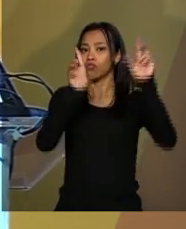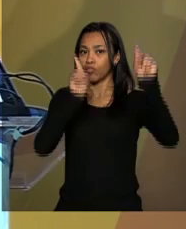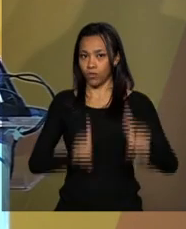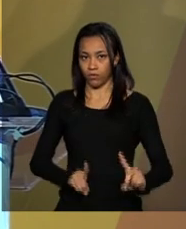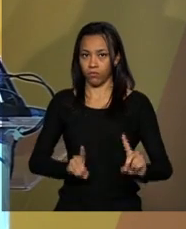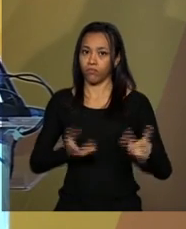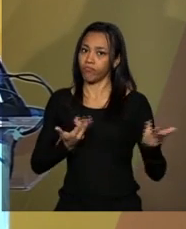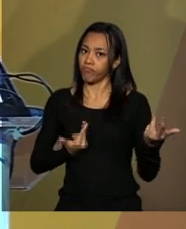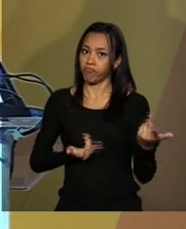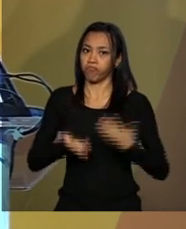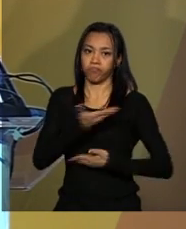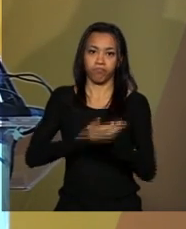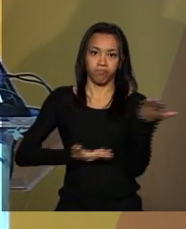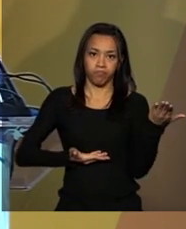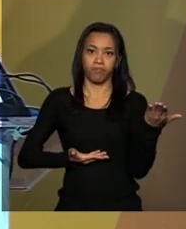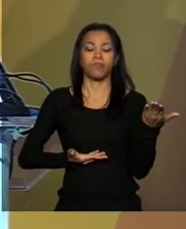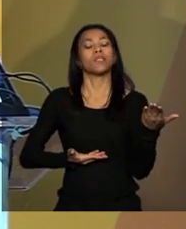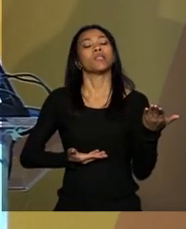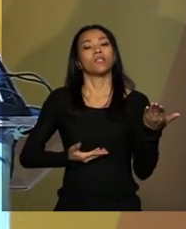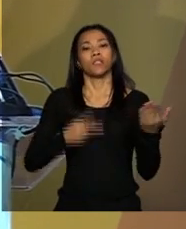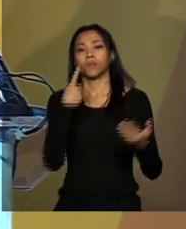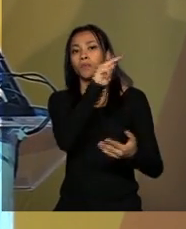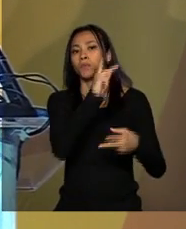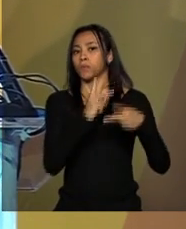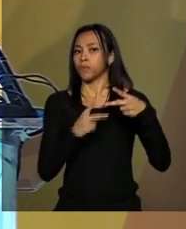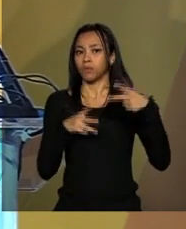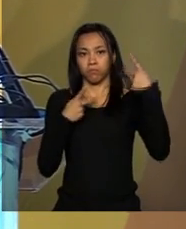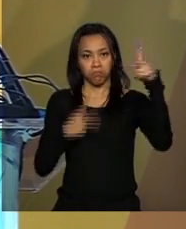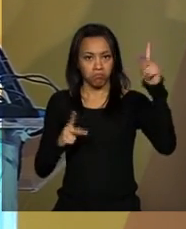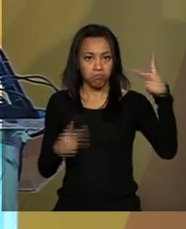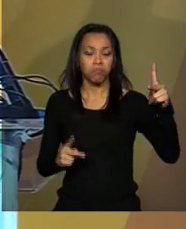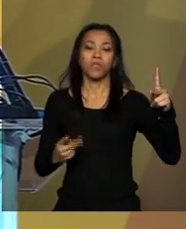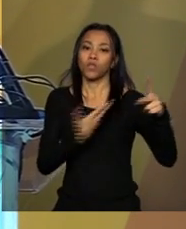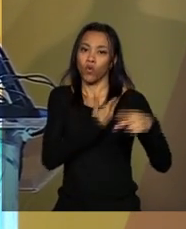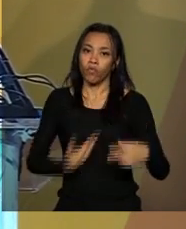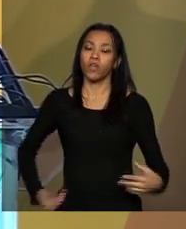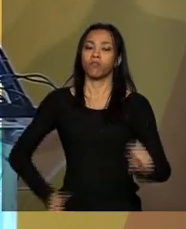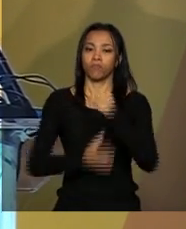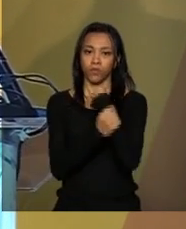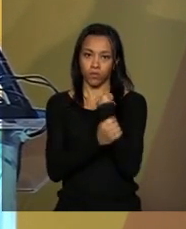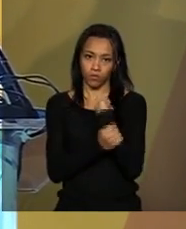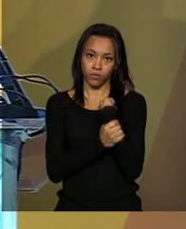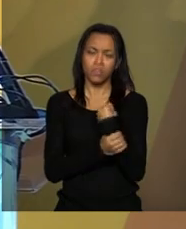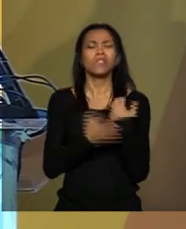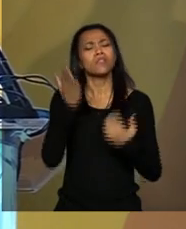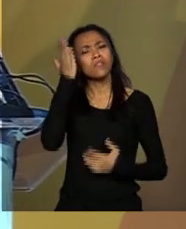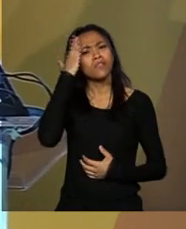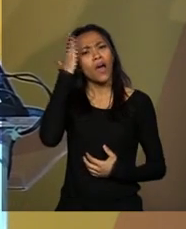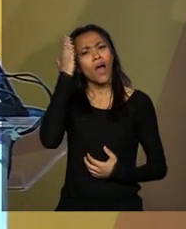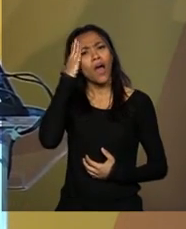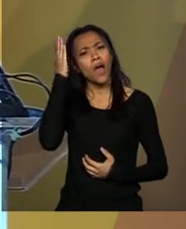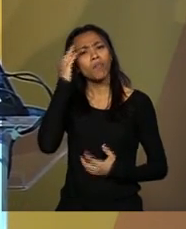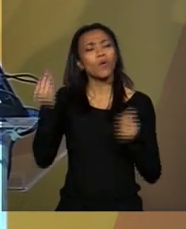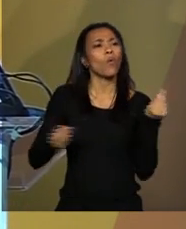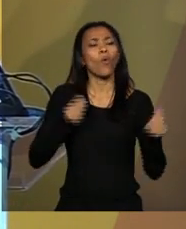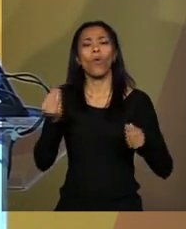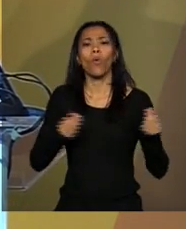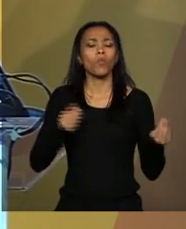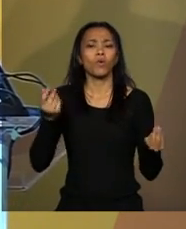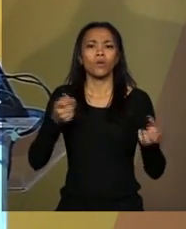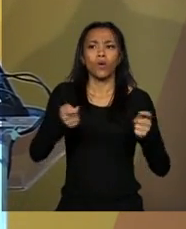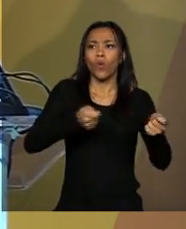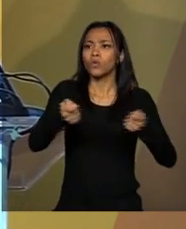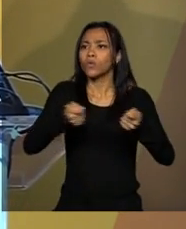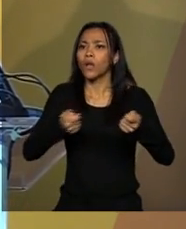instituições sólidas, com estabilidade política e que sabem lidar com flutuações econômicas